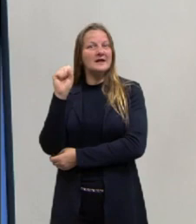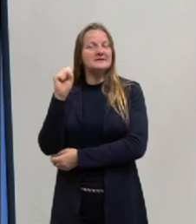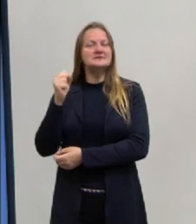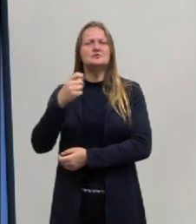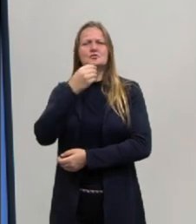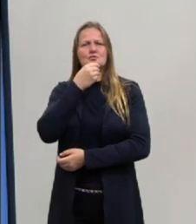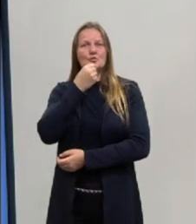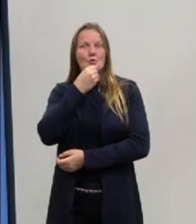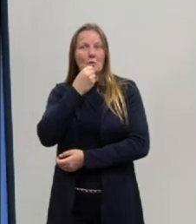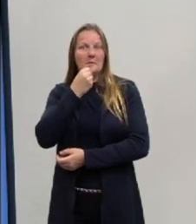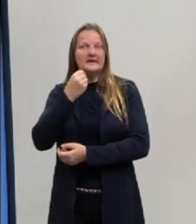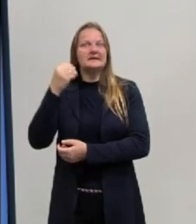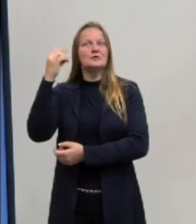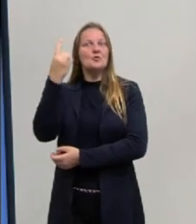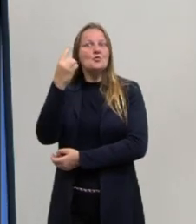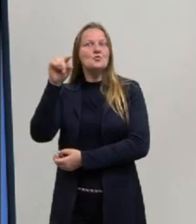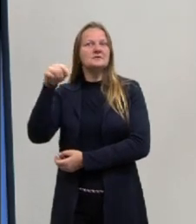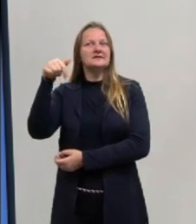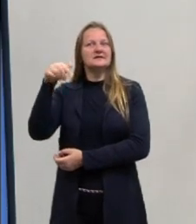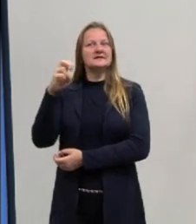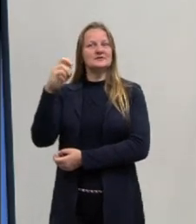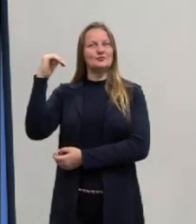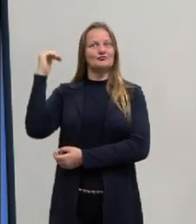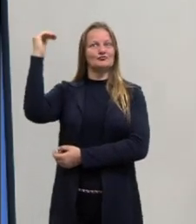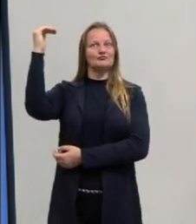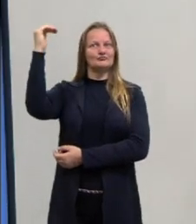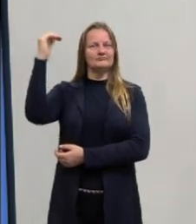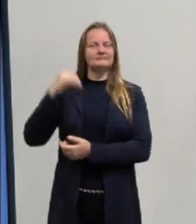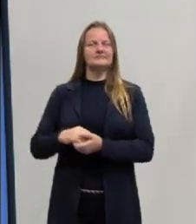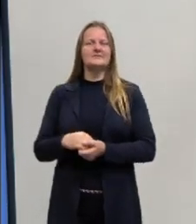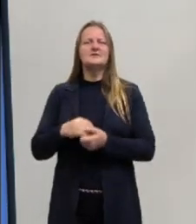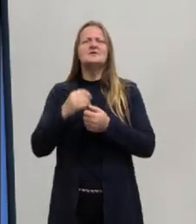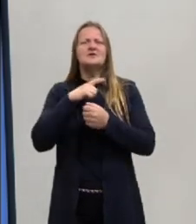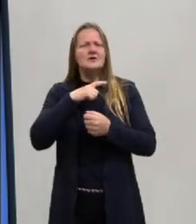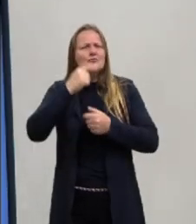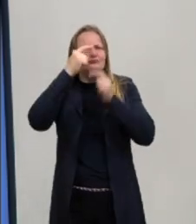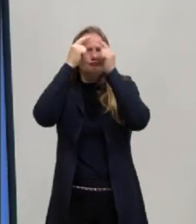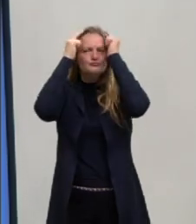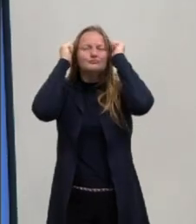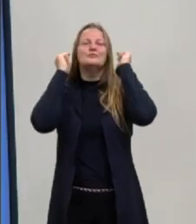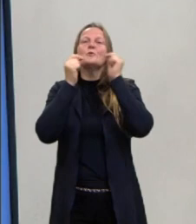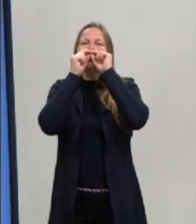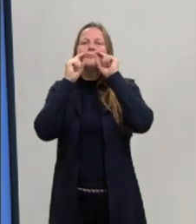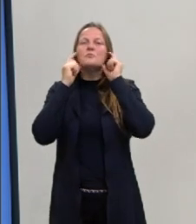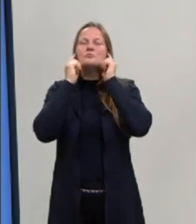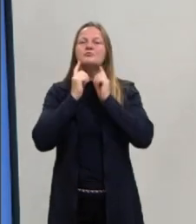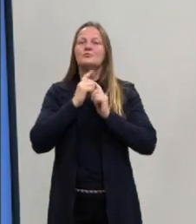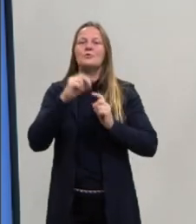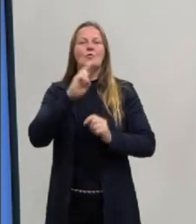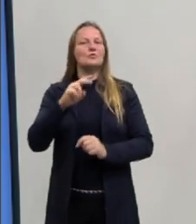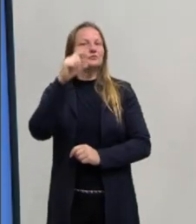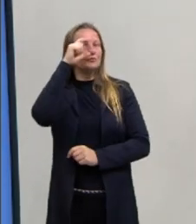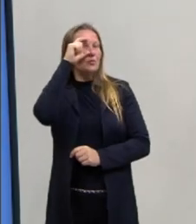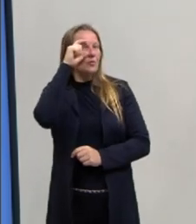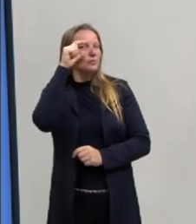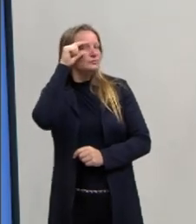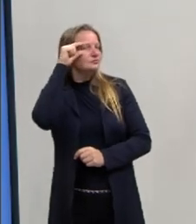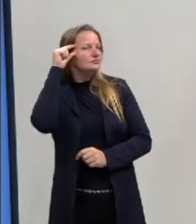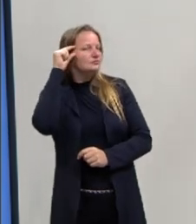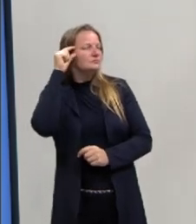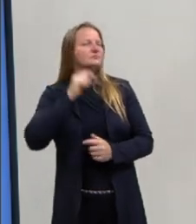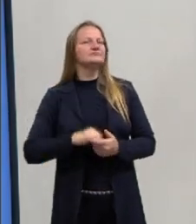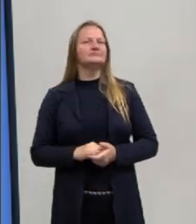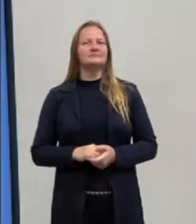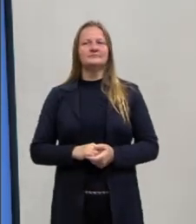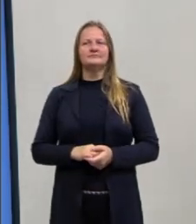,75m, tenho cabelos curtos, barba também curta, e no meu rosto eu tenho óculos de hastes largas como